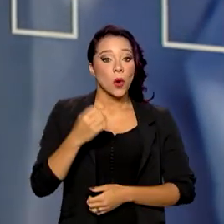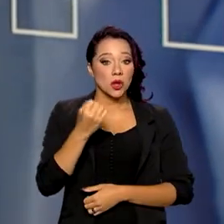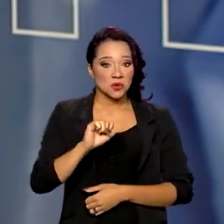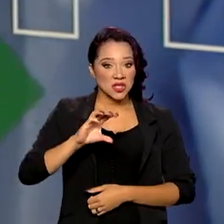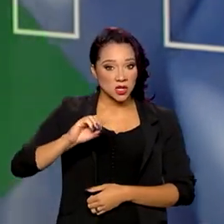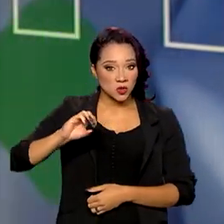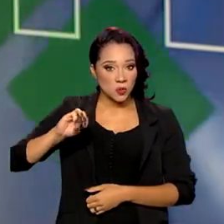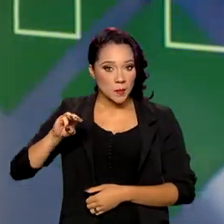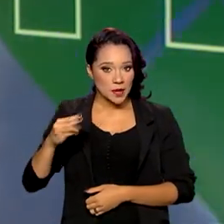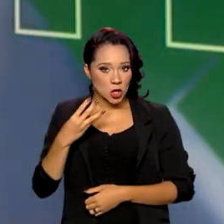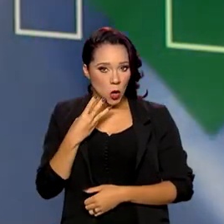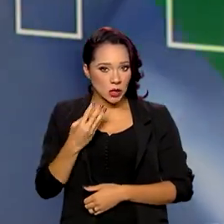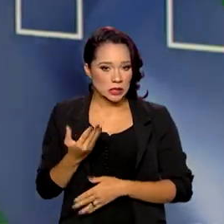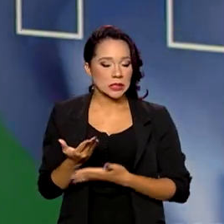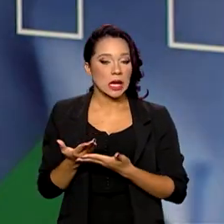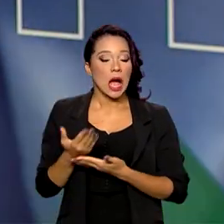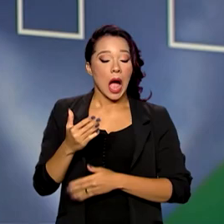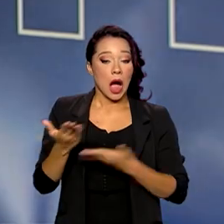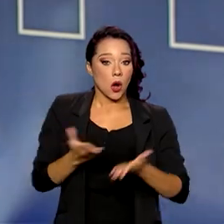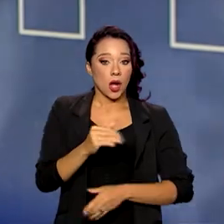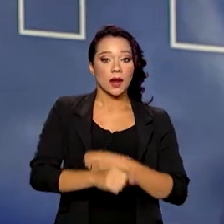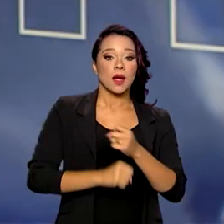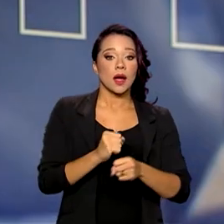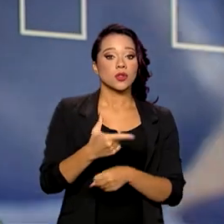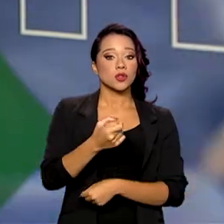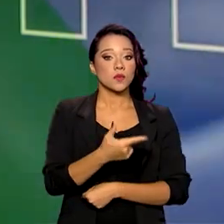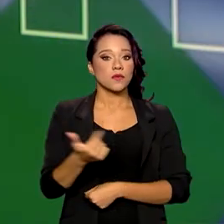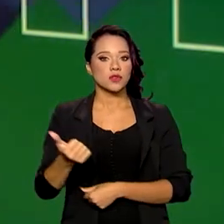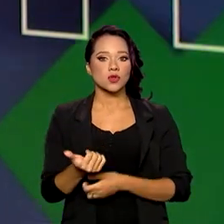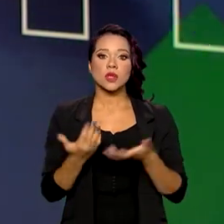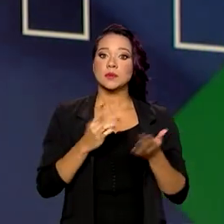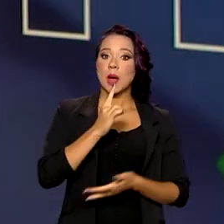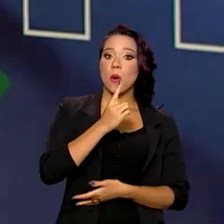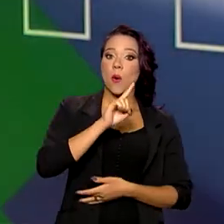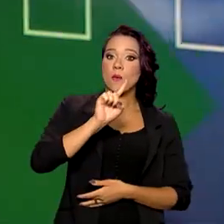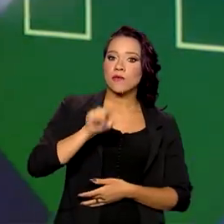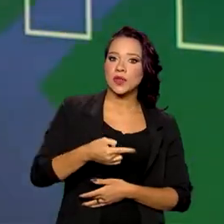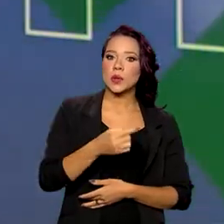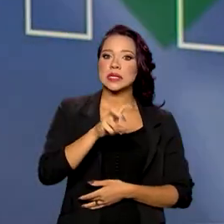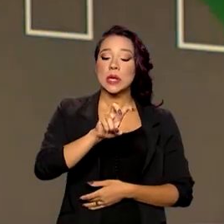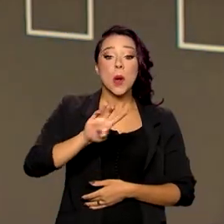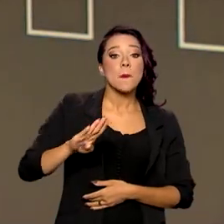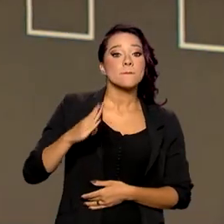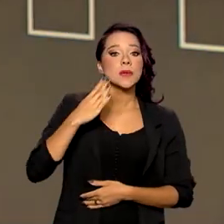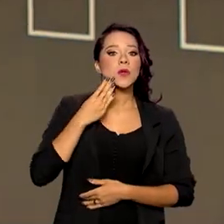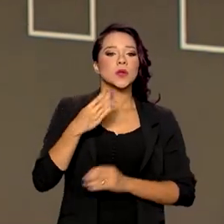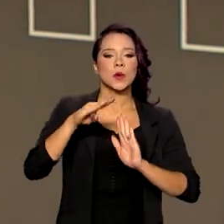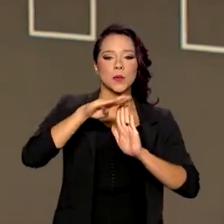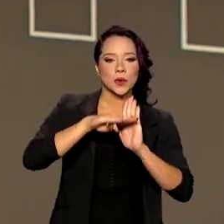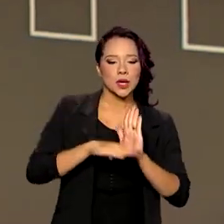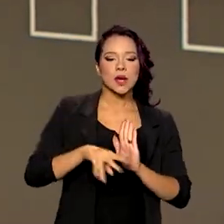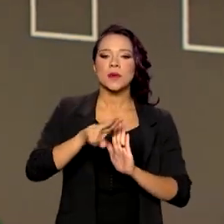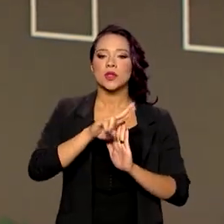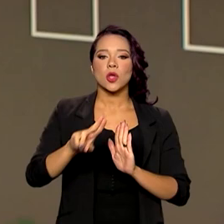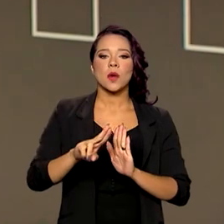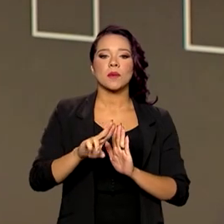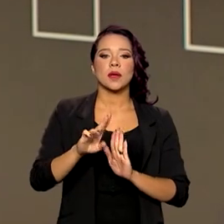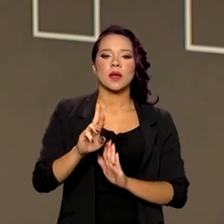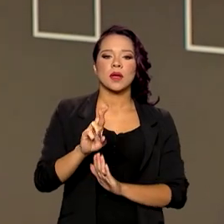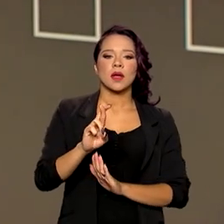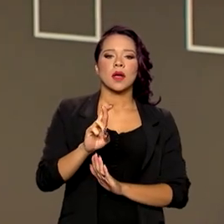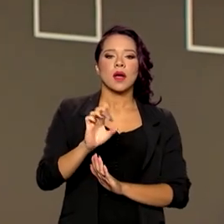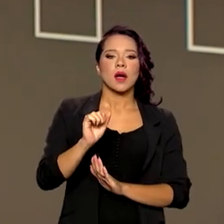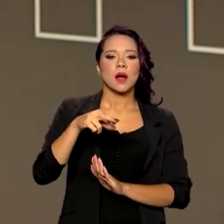ampliamos agora em 2022, para 1,5 bi, através do programa que chamamos RAMI,